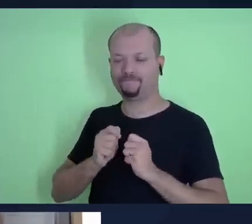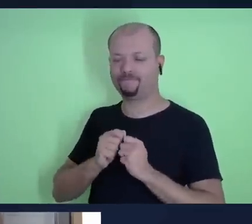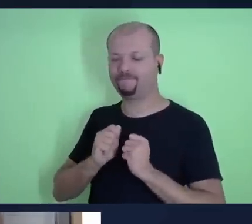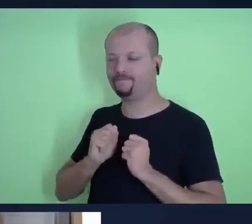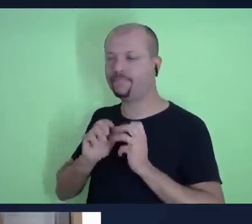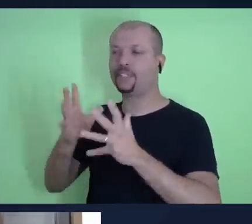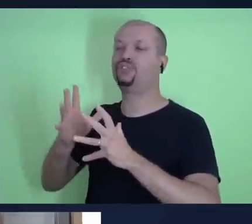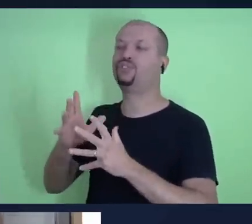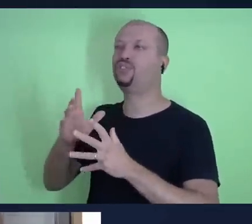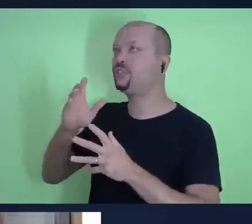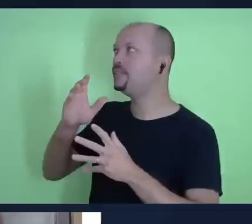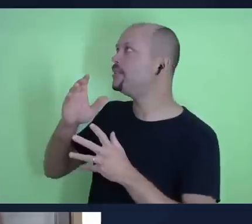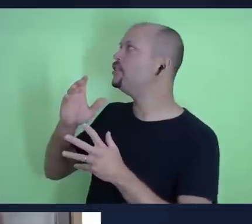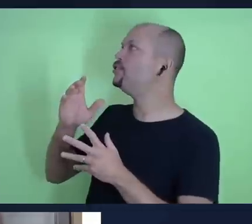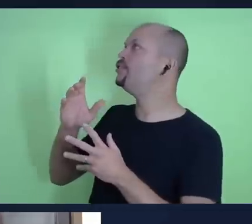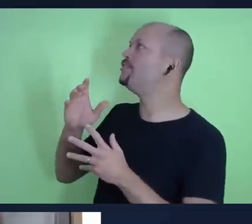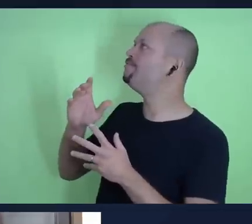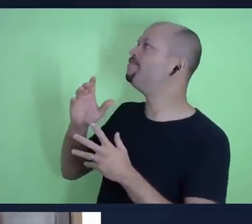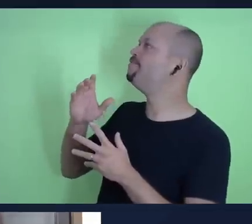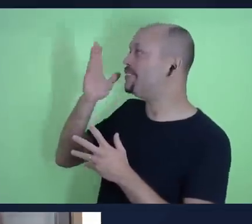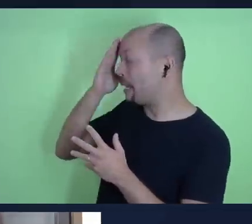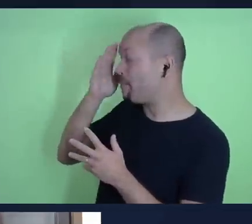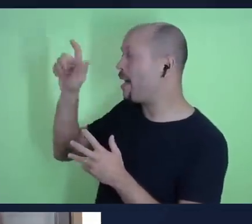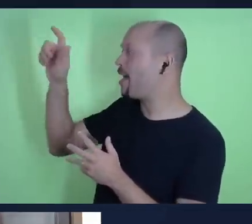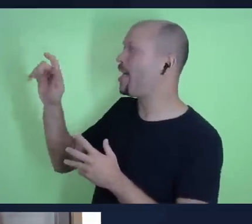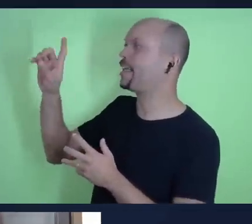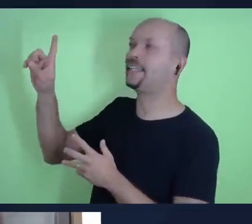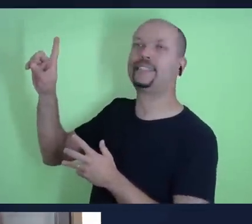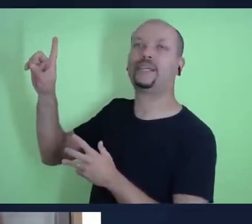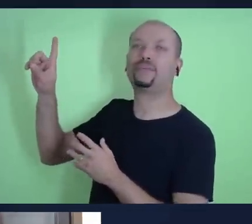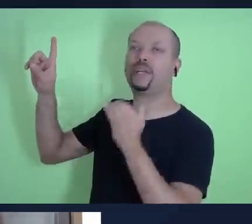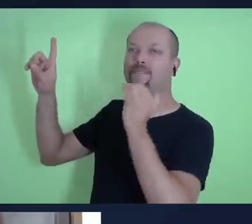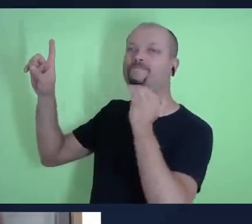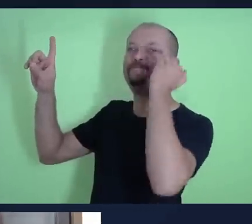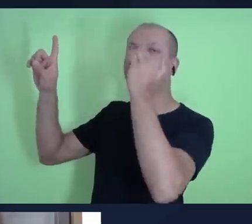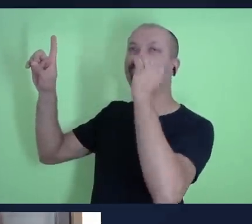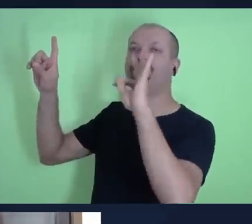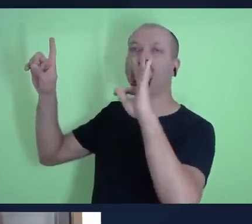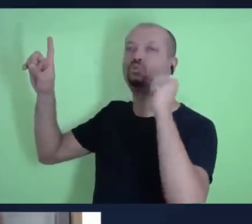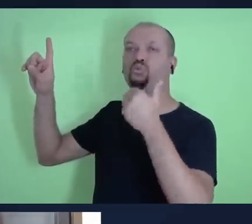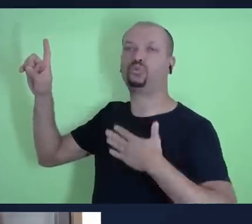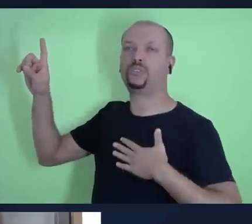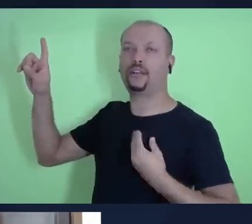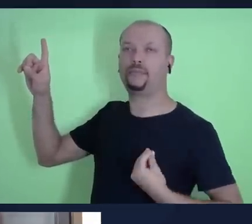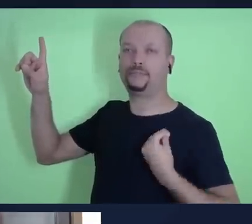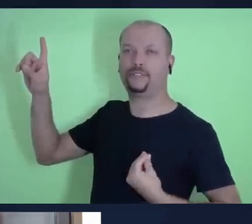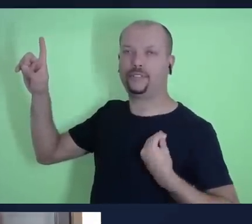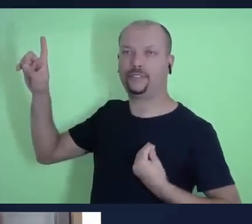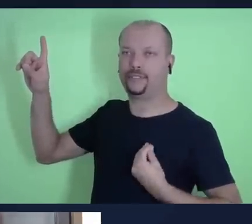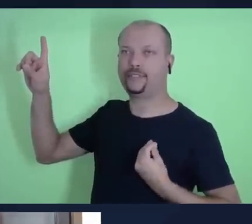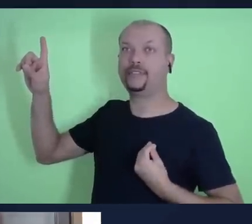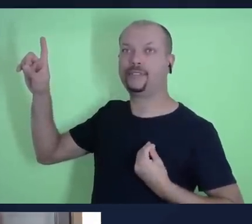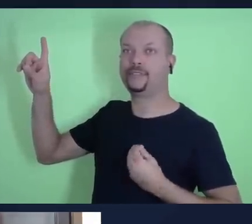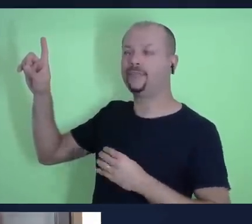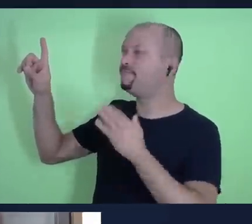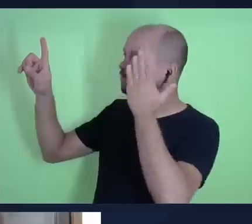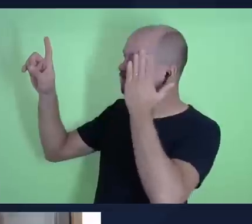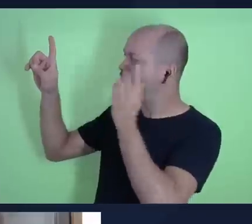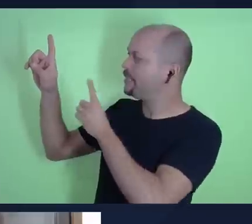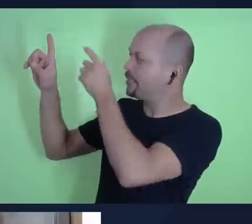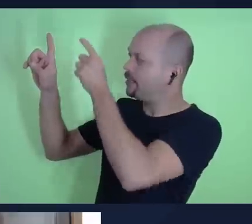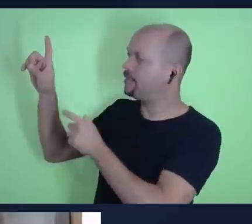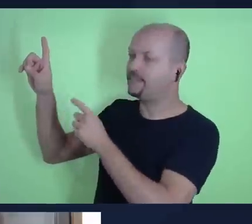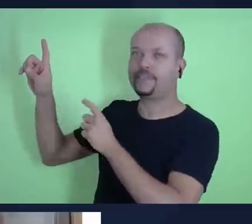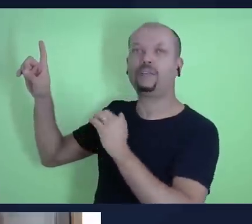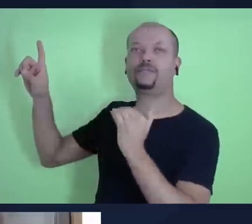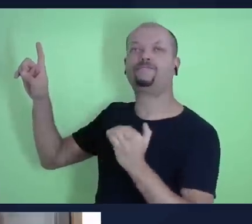a Deus como soberano na vida da pessoa, certo? Reconhecer Deus como Deus, de fato, como alguém que tem a superioridade,